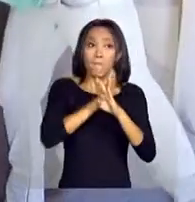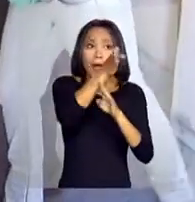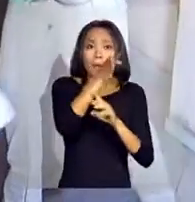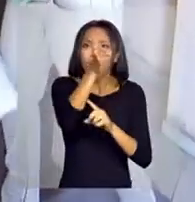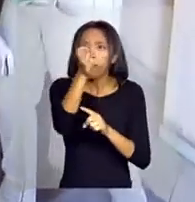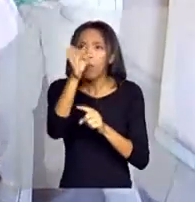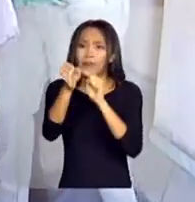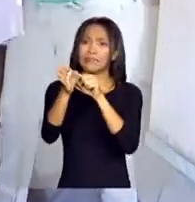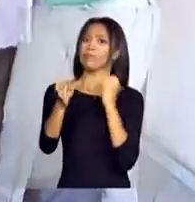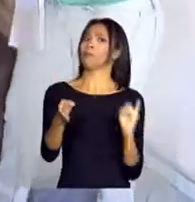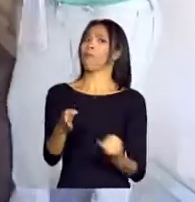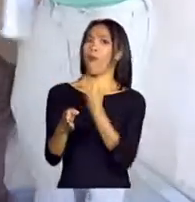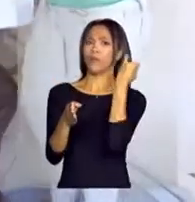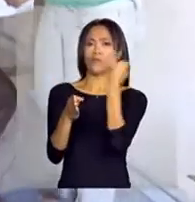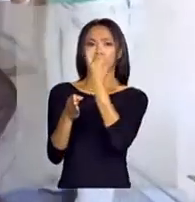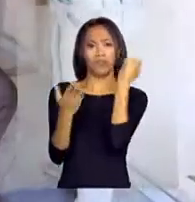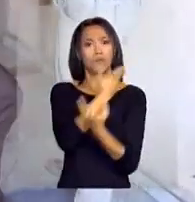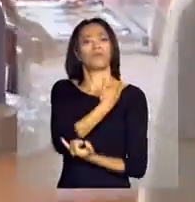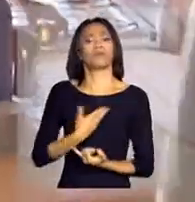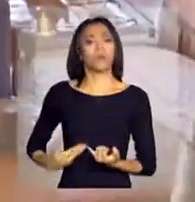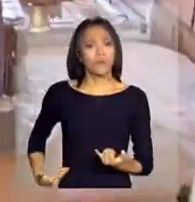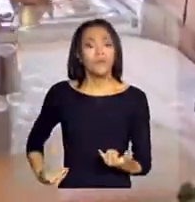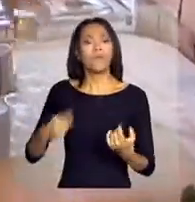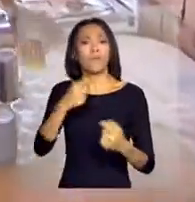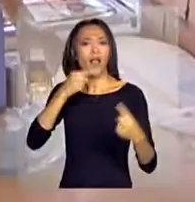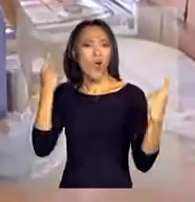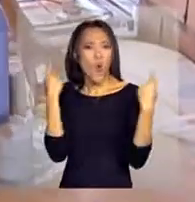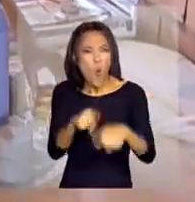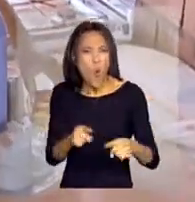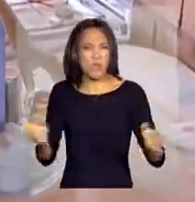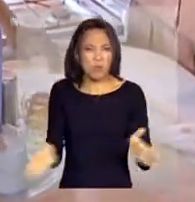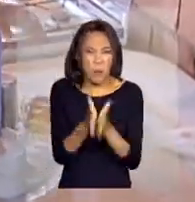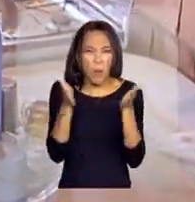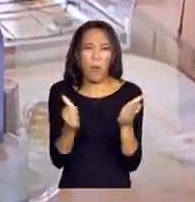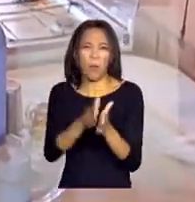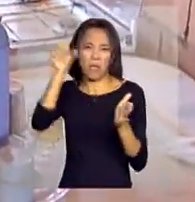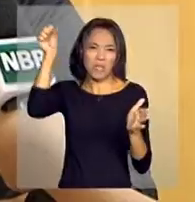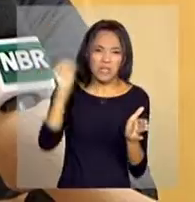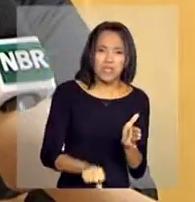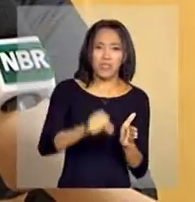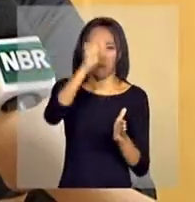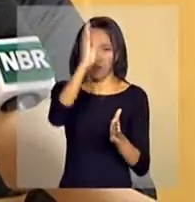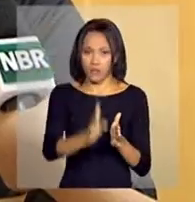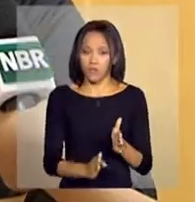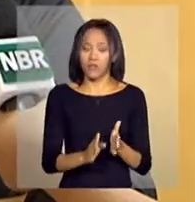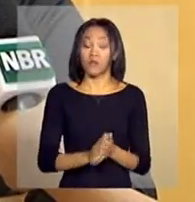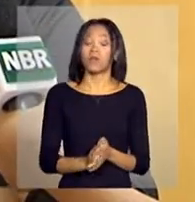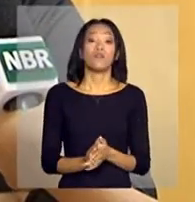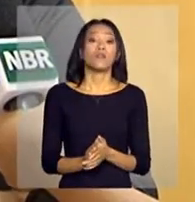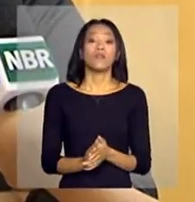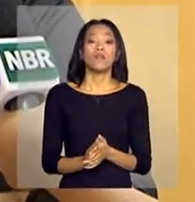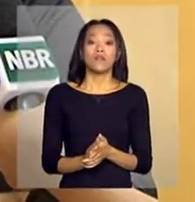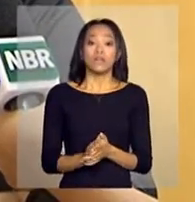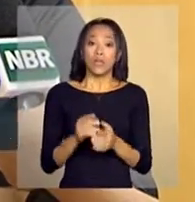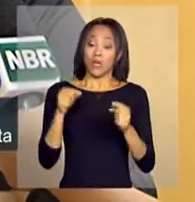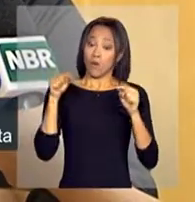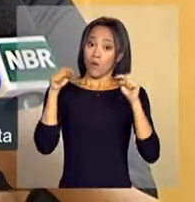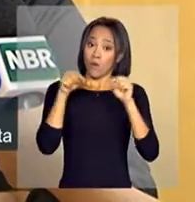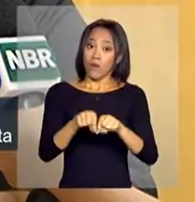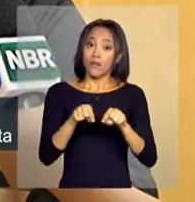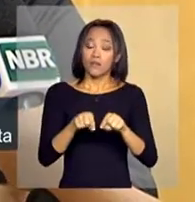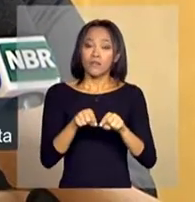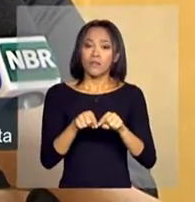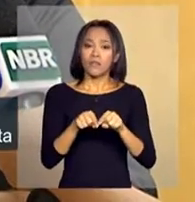importante ferramenta para o governo no enfrentamento da extrema pobreza no país. Com o evento